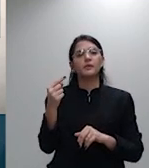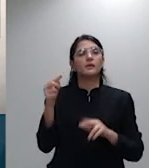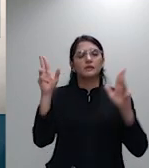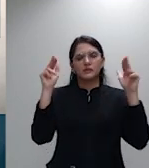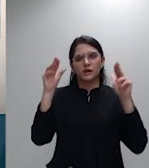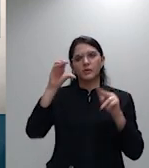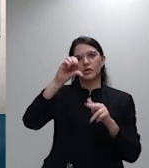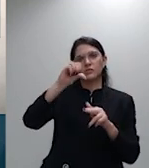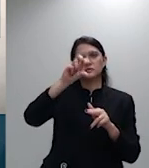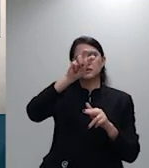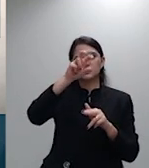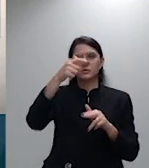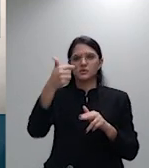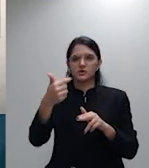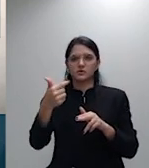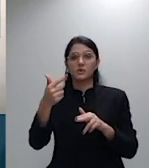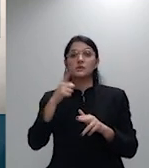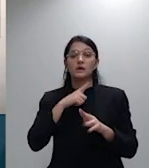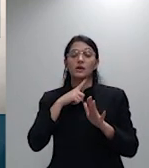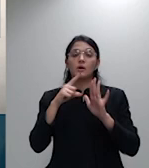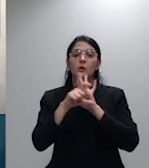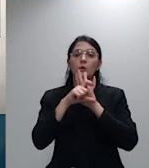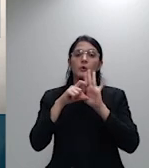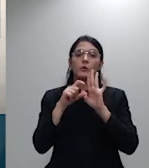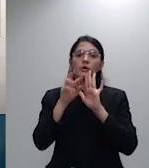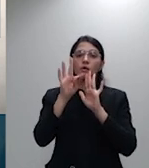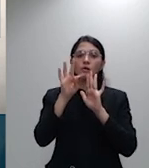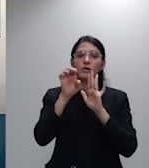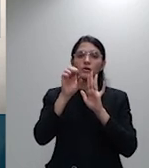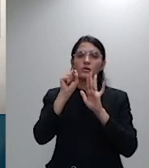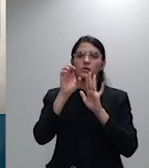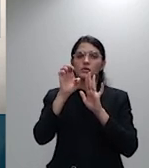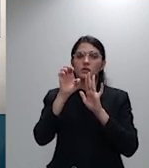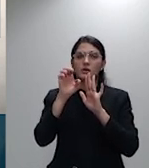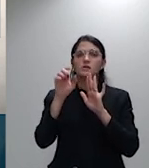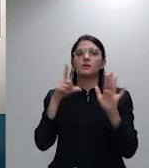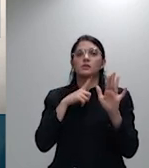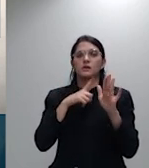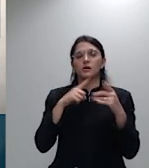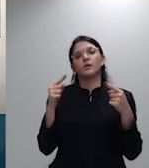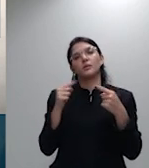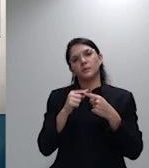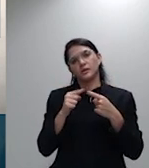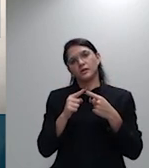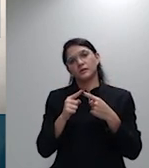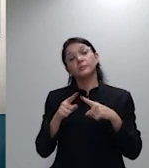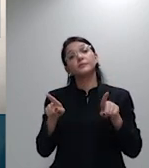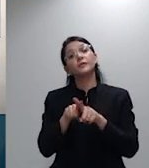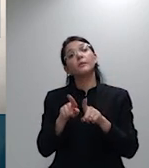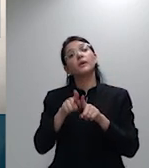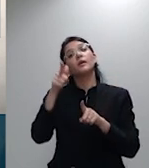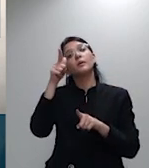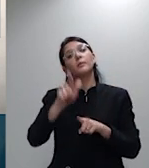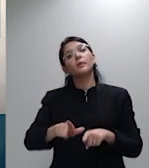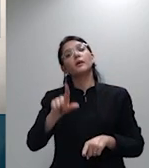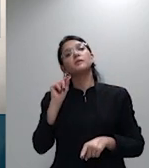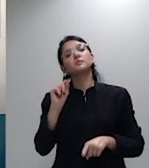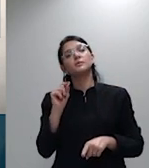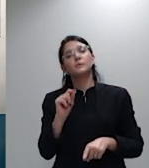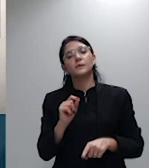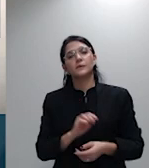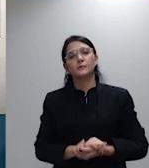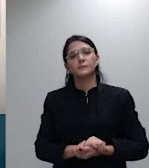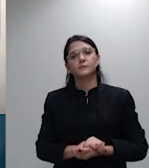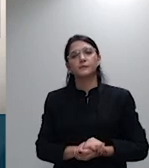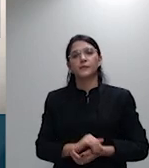ela praticamente se aplica a este caso e também em razão do IRDR número